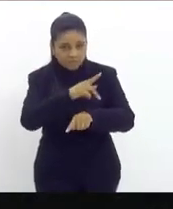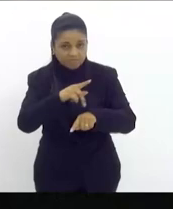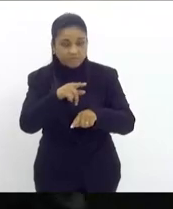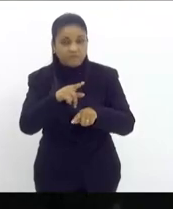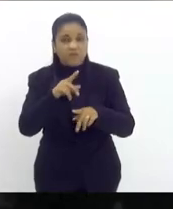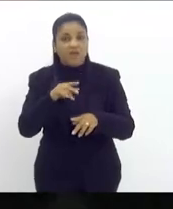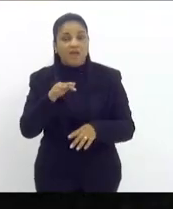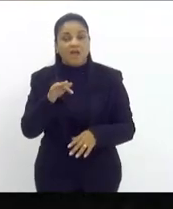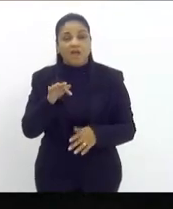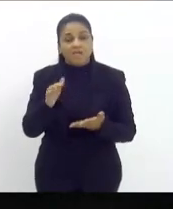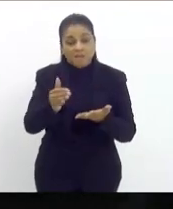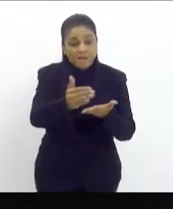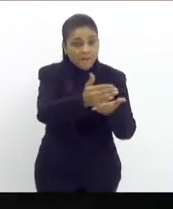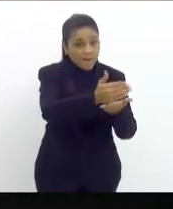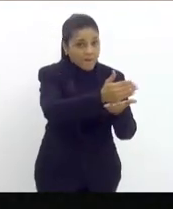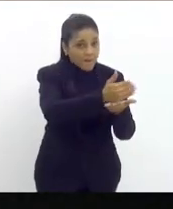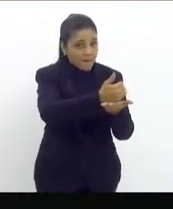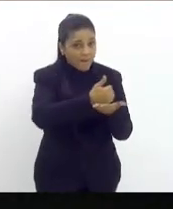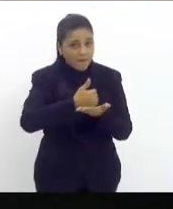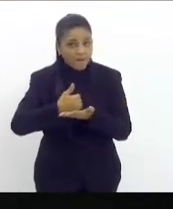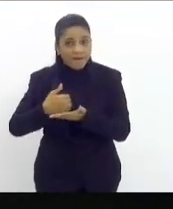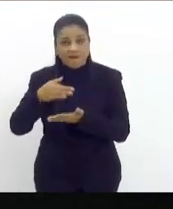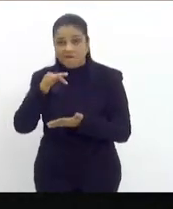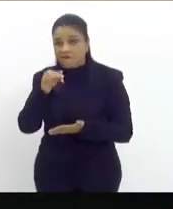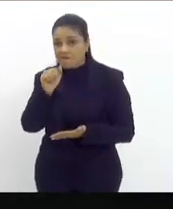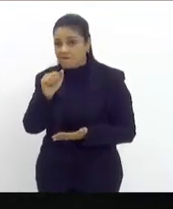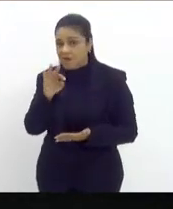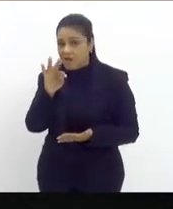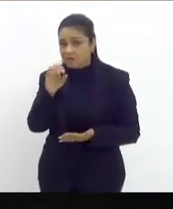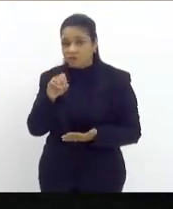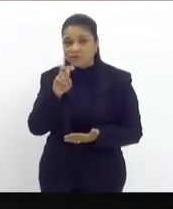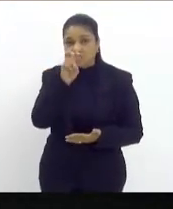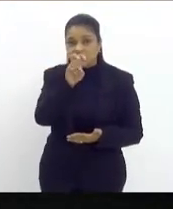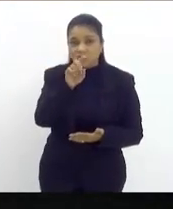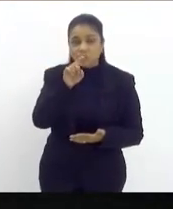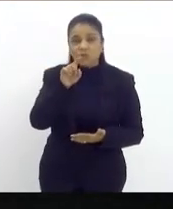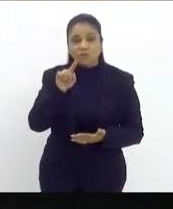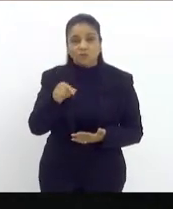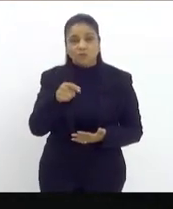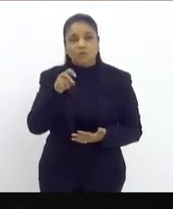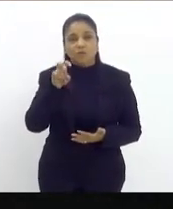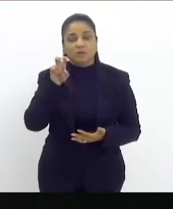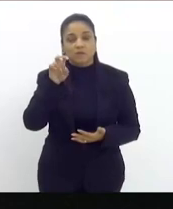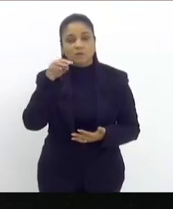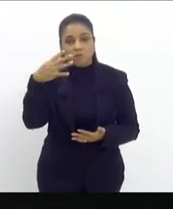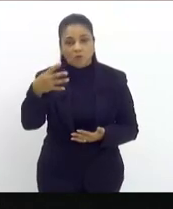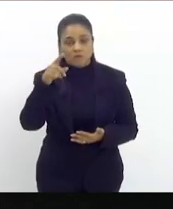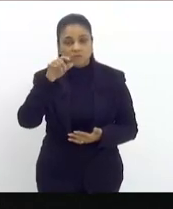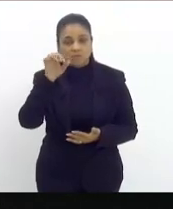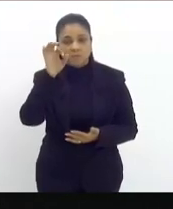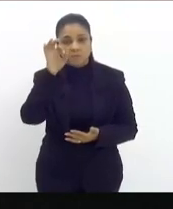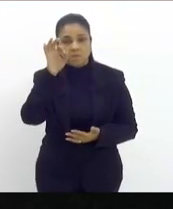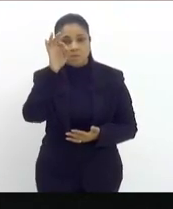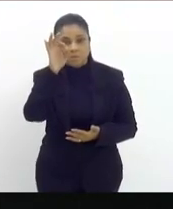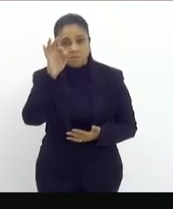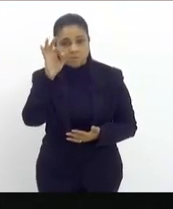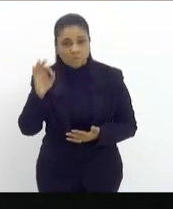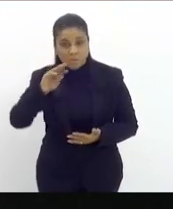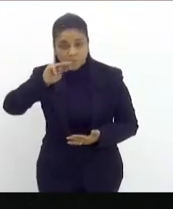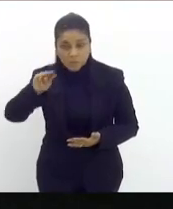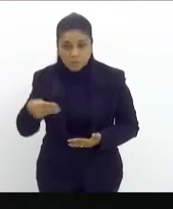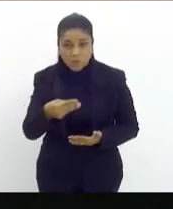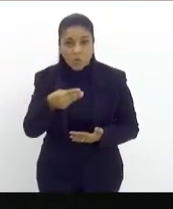fatos isso são fatos mais de 5,4 milhões de refugiados e imigrantes da